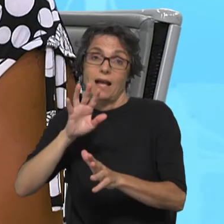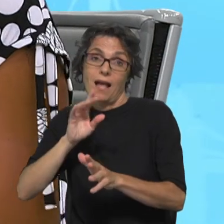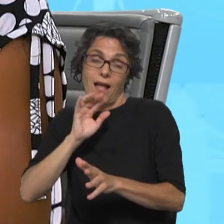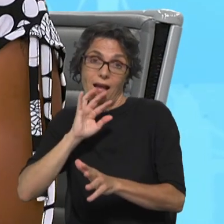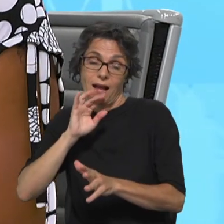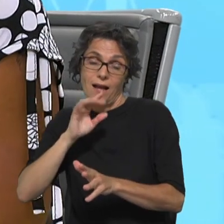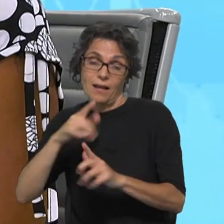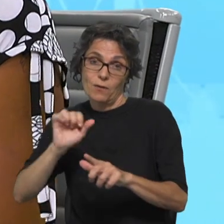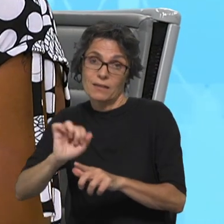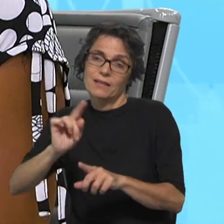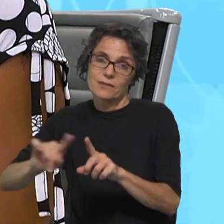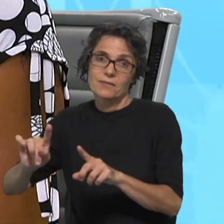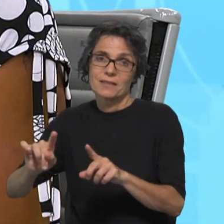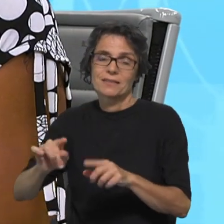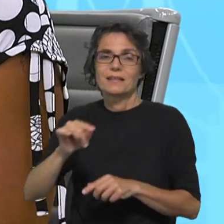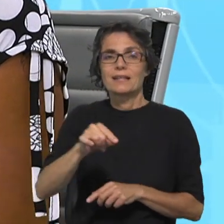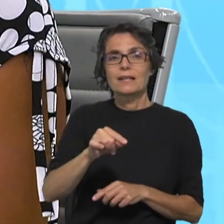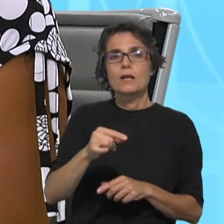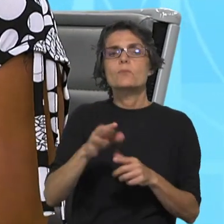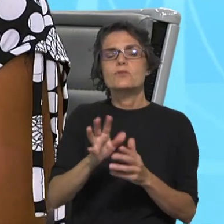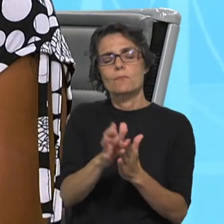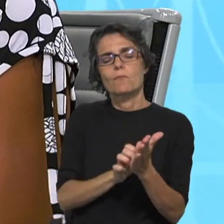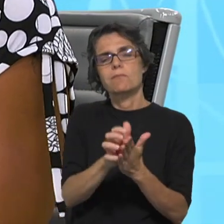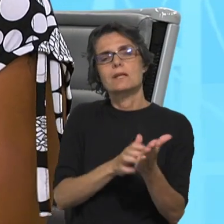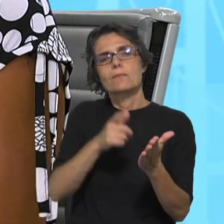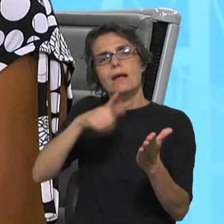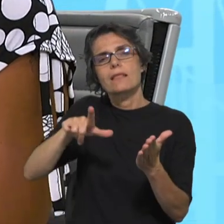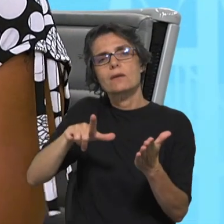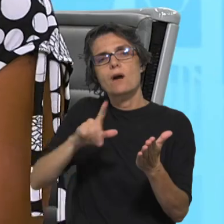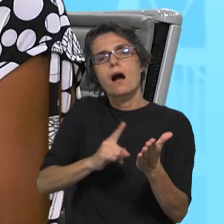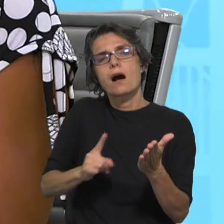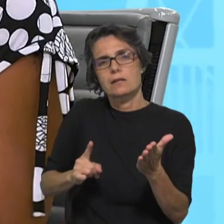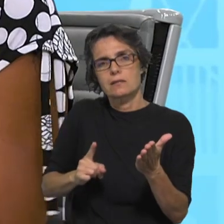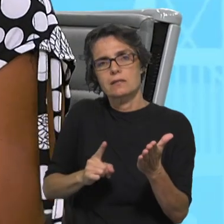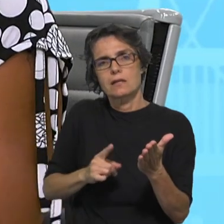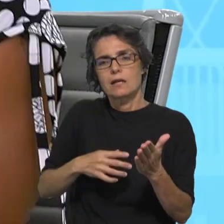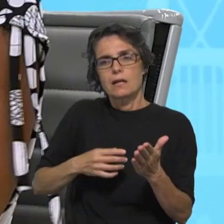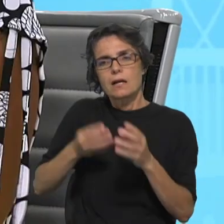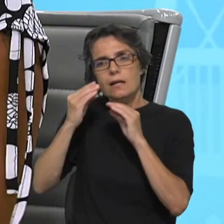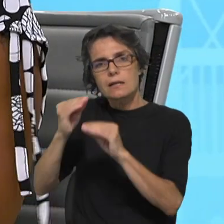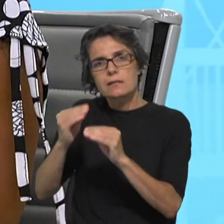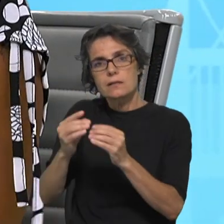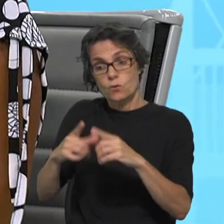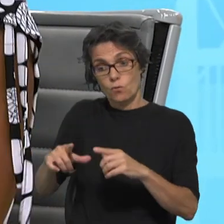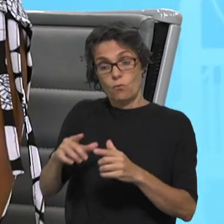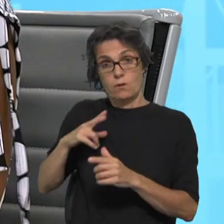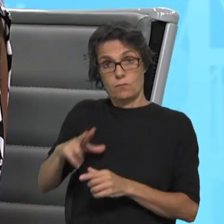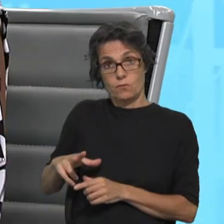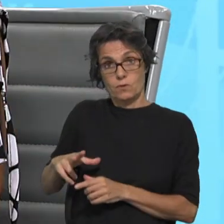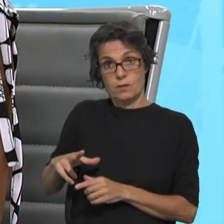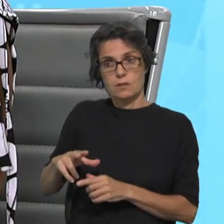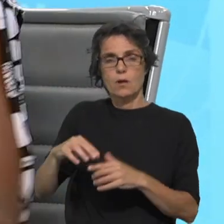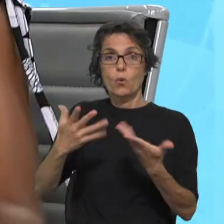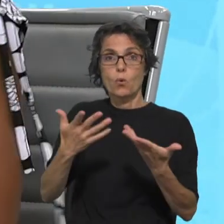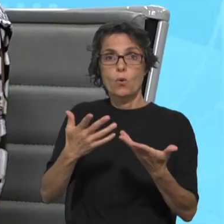e ensinar a partir da Bíblia com que língua? A língua portuguesa que dominamos mais ou menos, que os filhos dominam mais ou menos ou com a